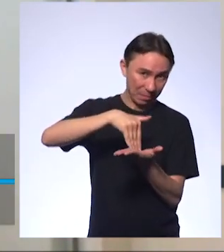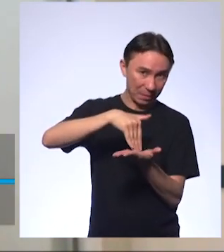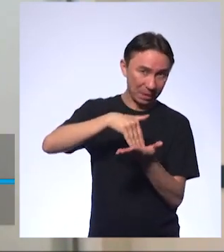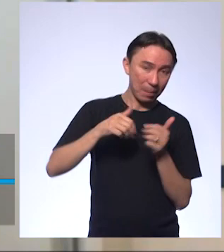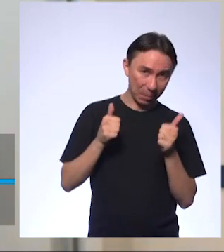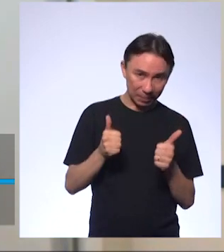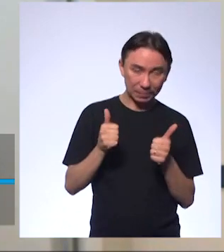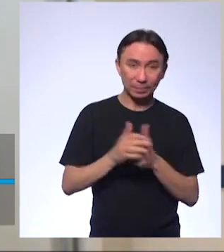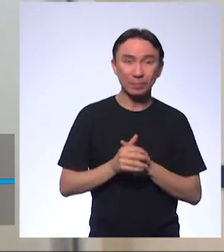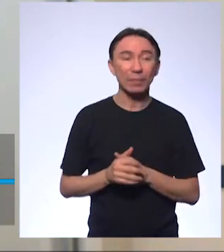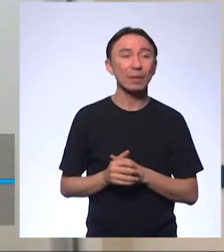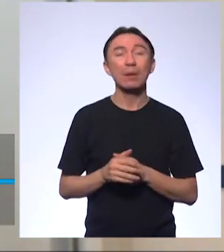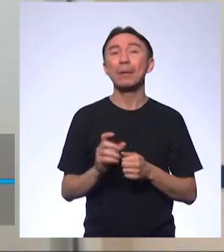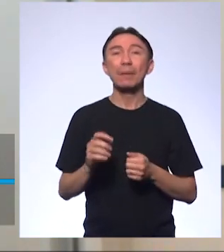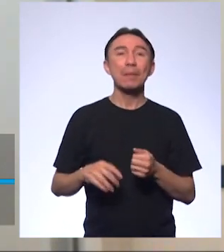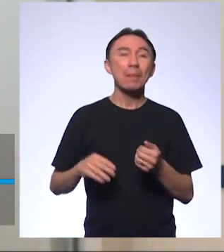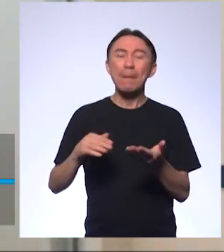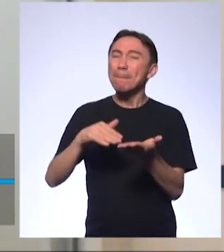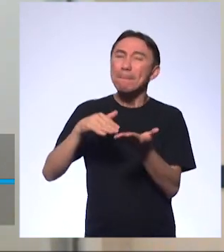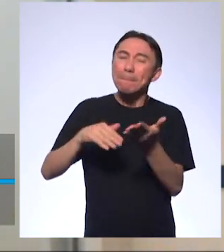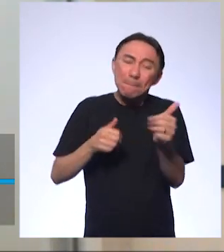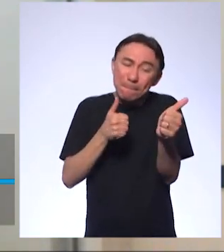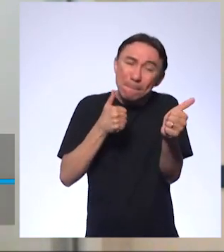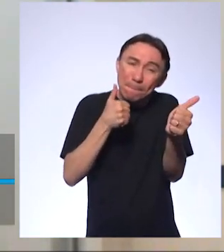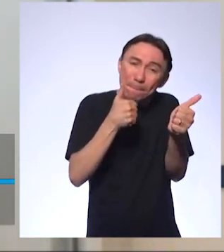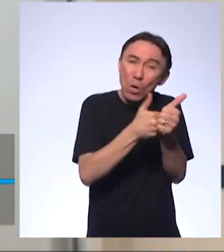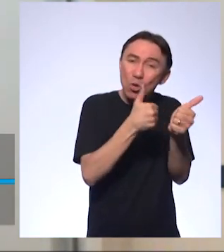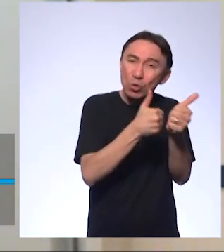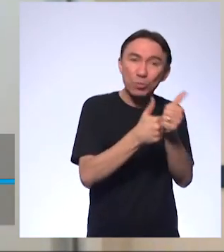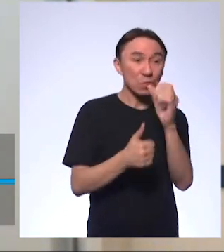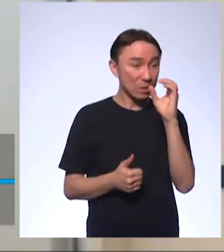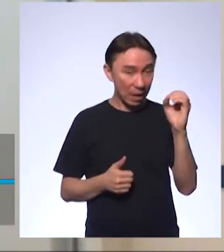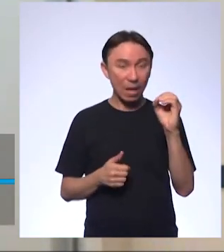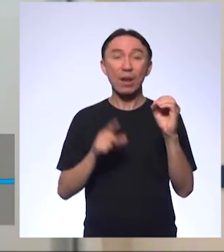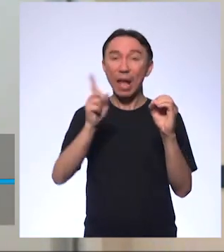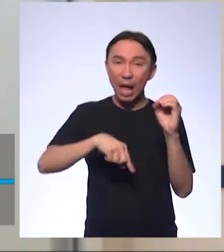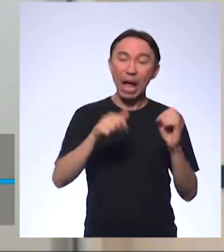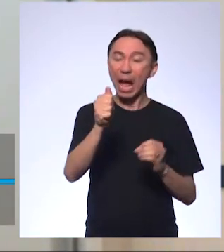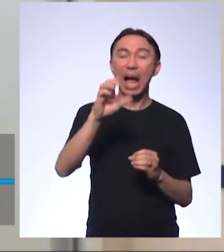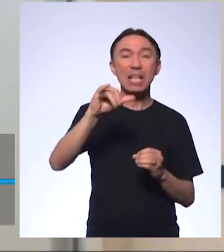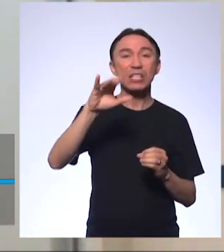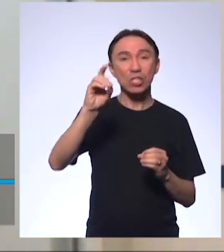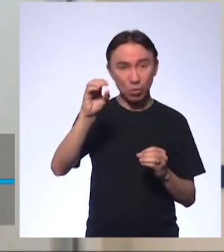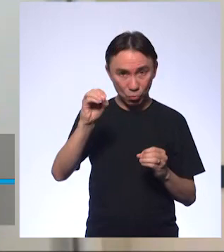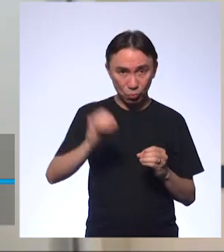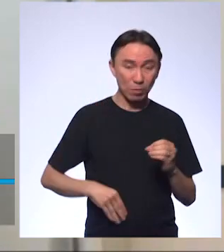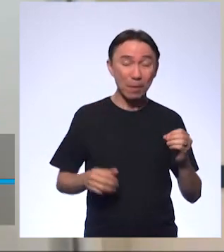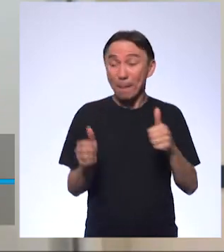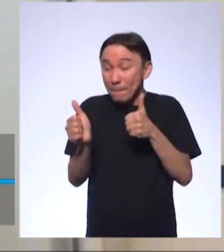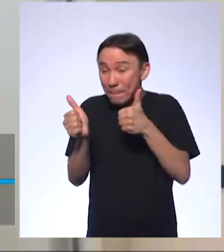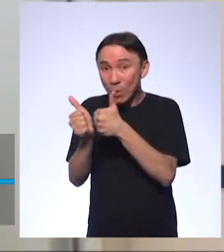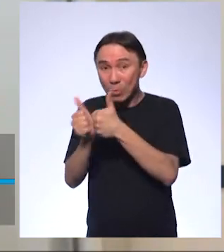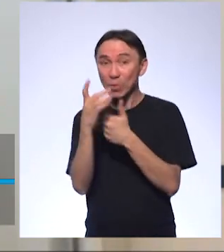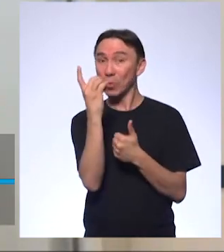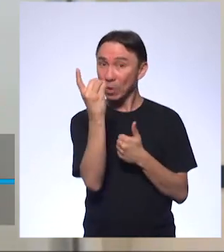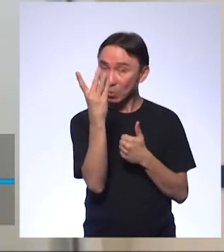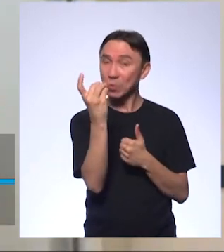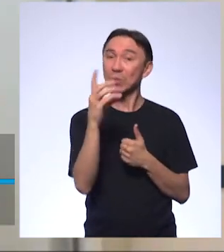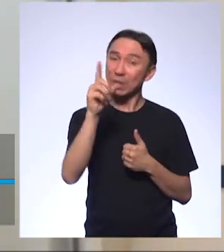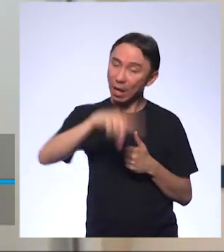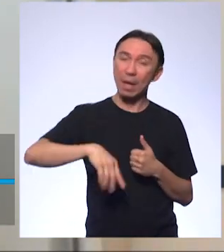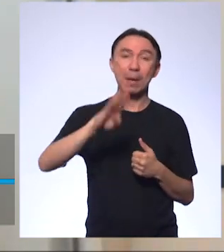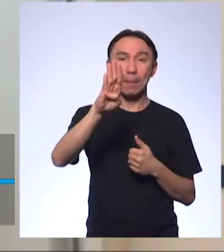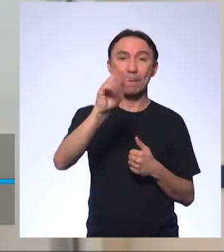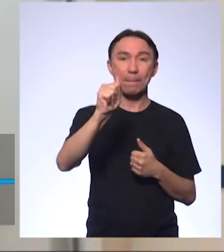Então, quanto mais próximo ao zero, mais ácido. Quanto mais próximo ao 14, mais alcalino ou básico.